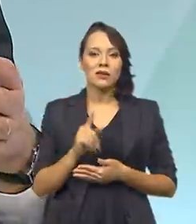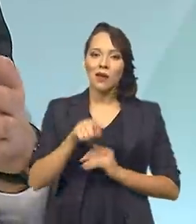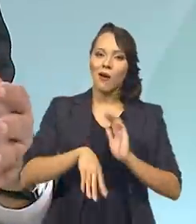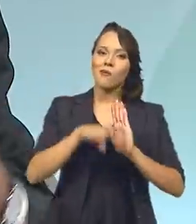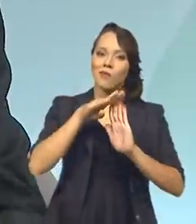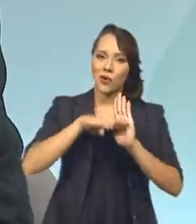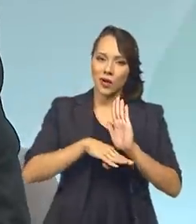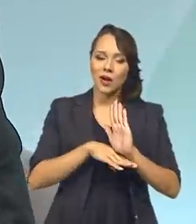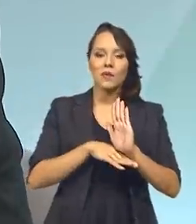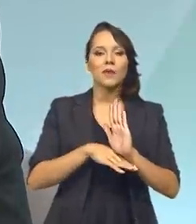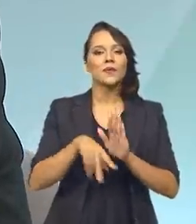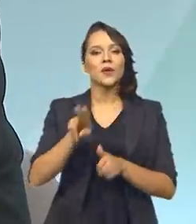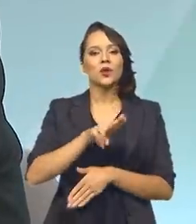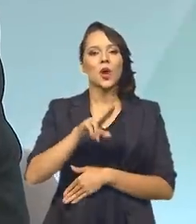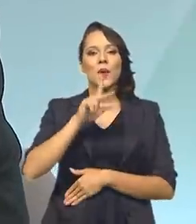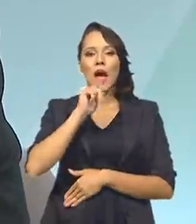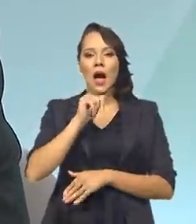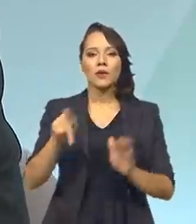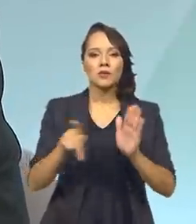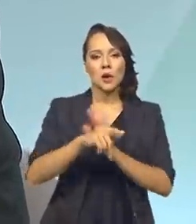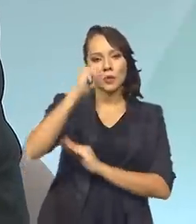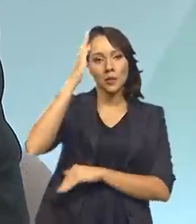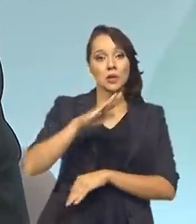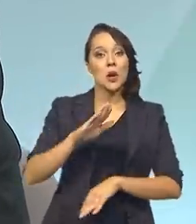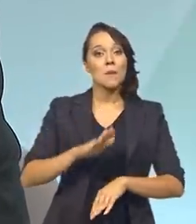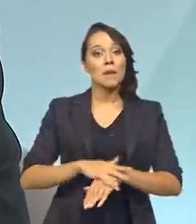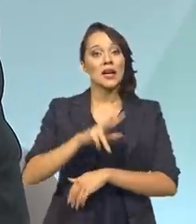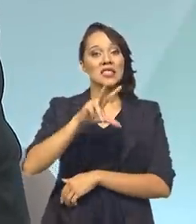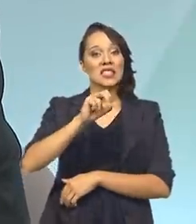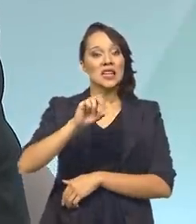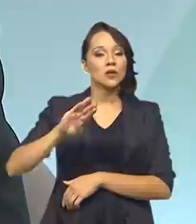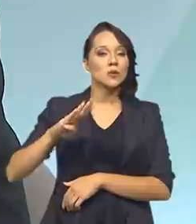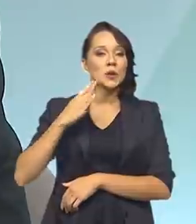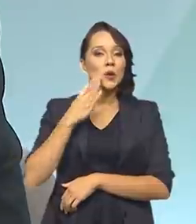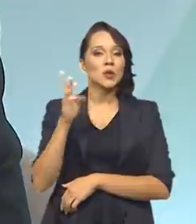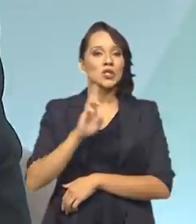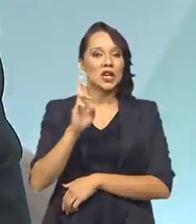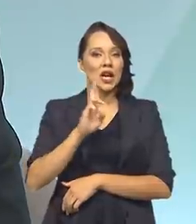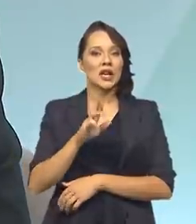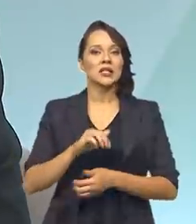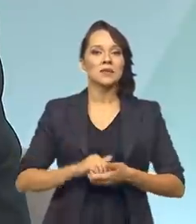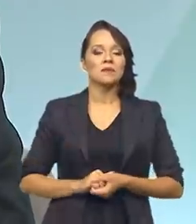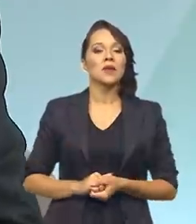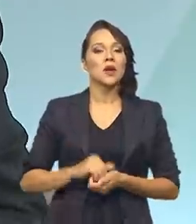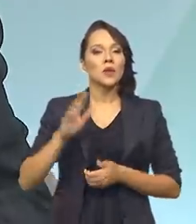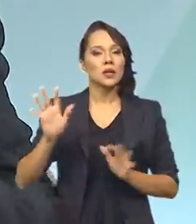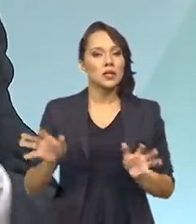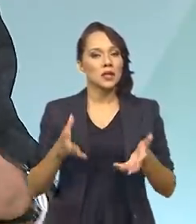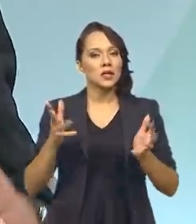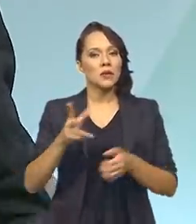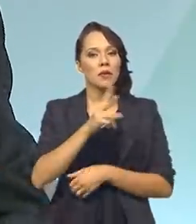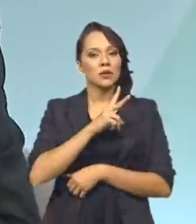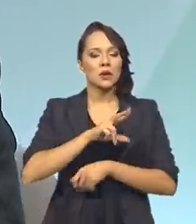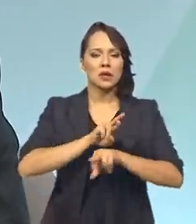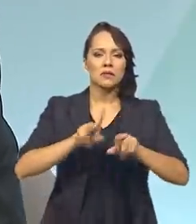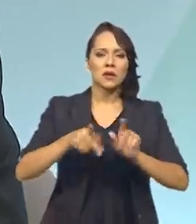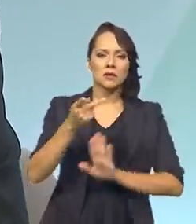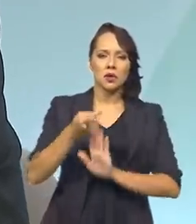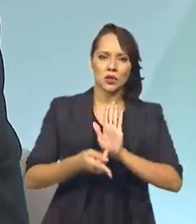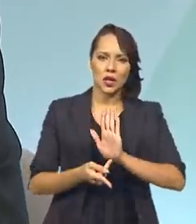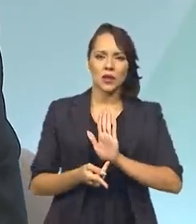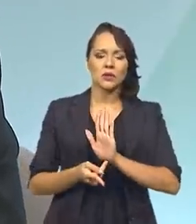transversal chamado Águas Brasileiras, mais de 500 milhões de reais já captados com a iniciativa privada em diversos projetos